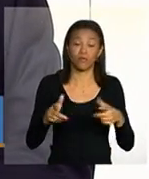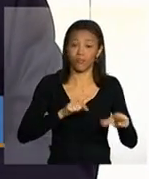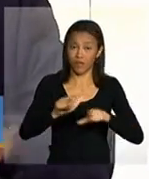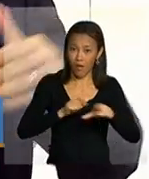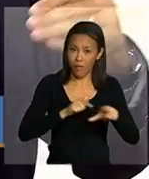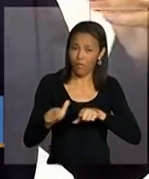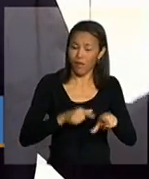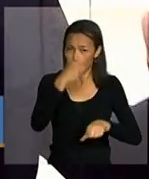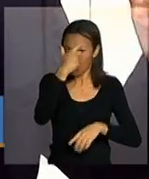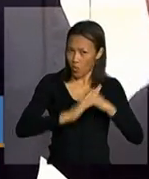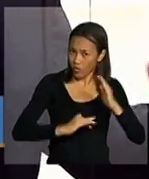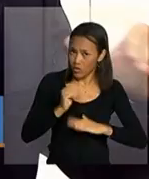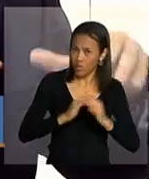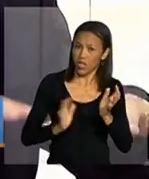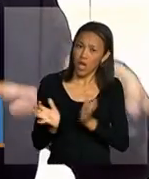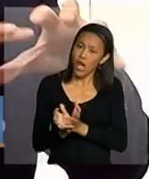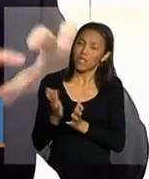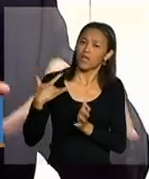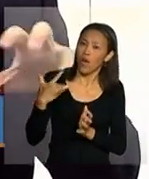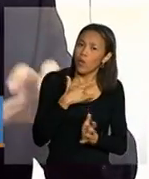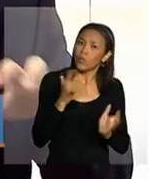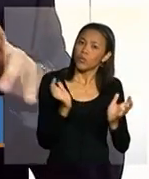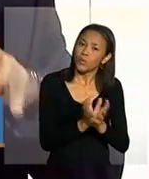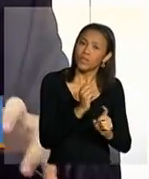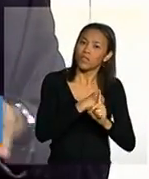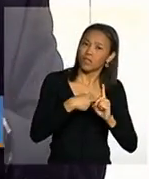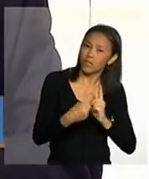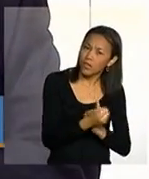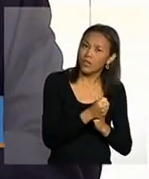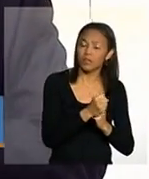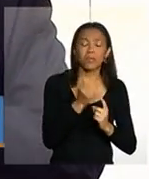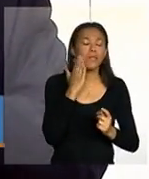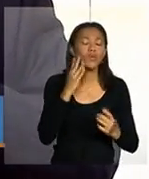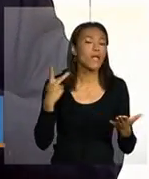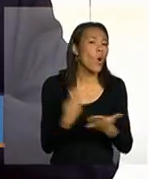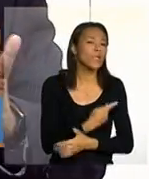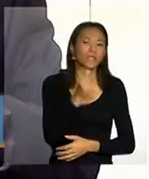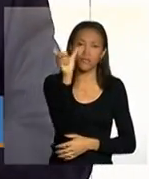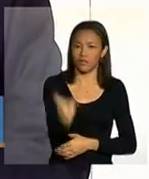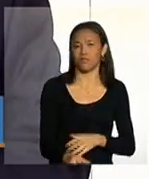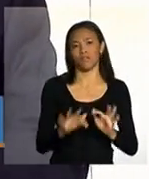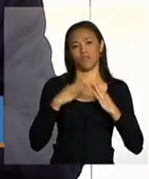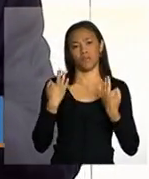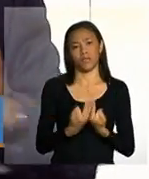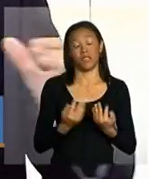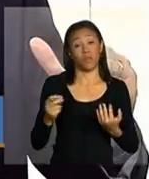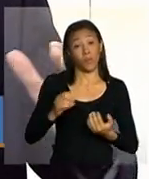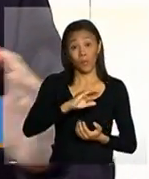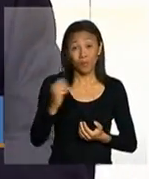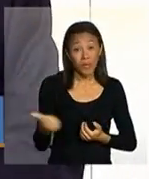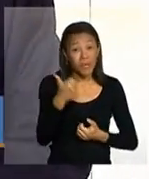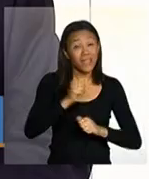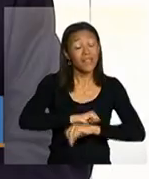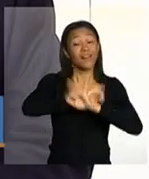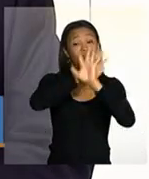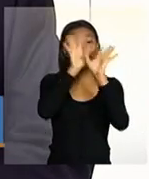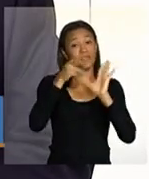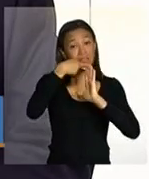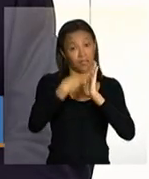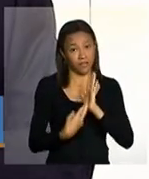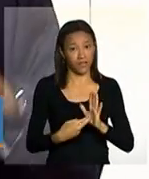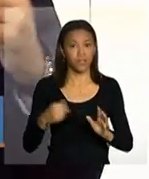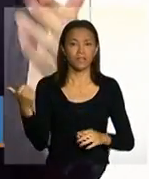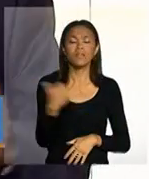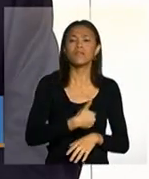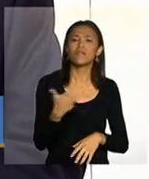junto à saúde, educação, assistência, para ver o que esteja acontecendo. Então, o primeiro aspecto fundamental é essa clareza. Segundo